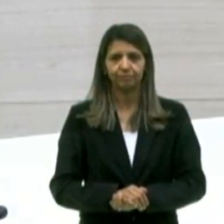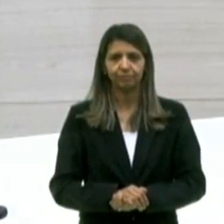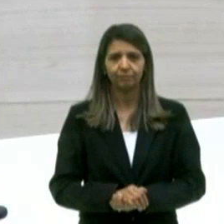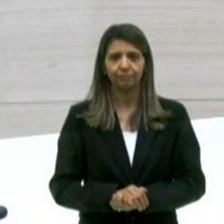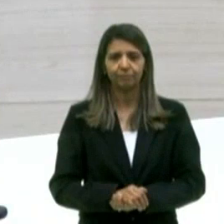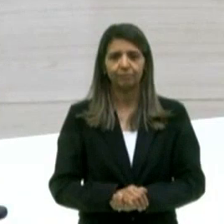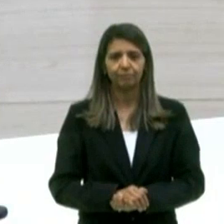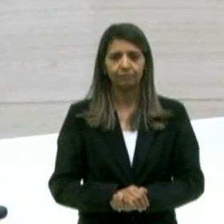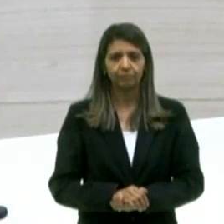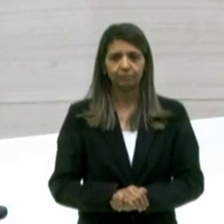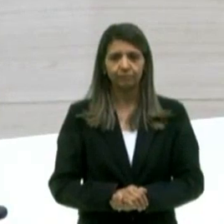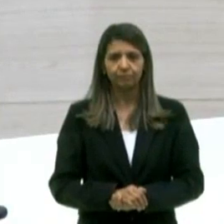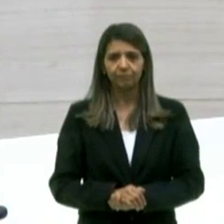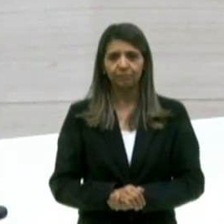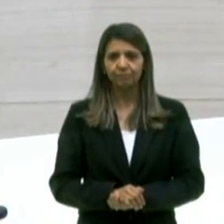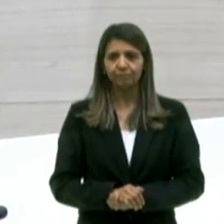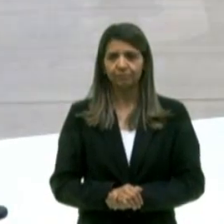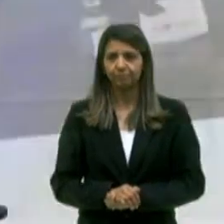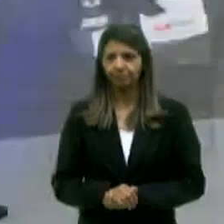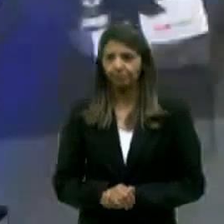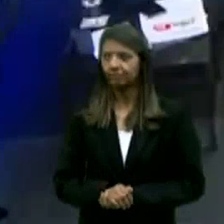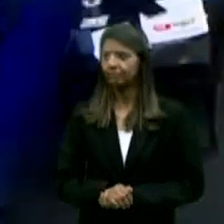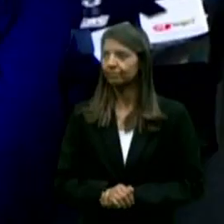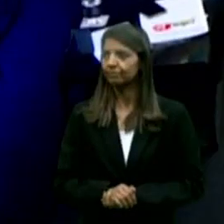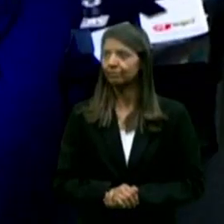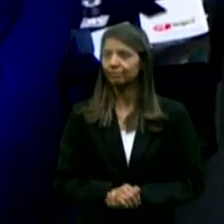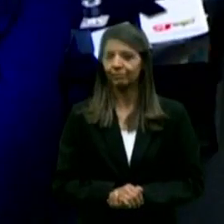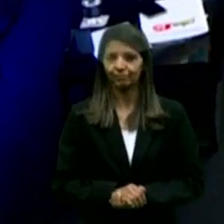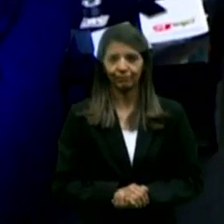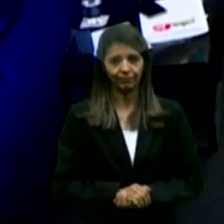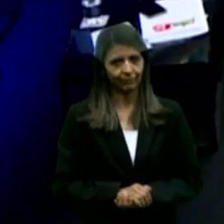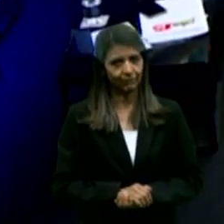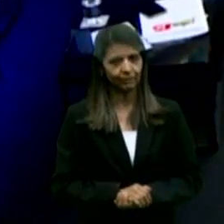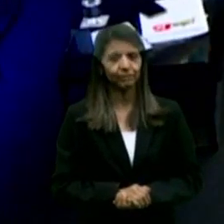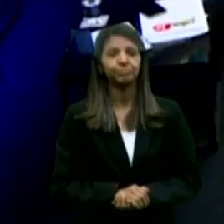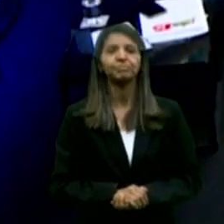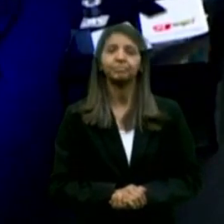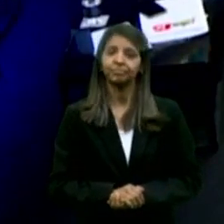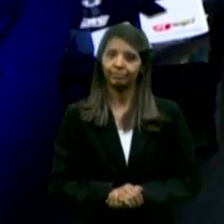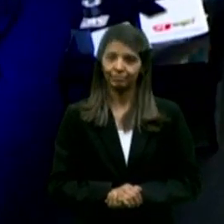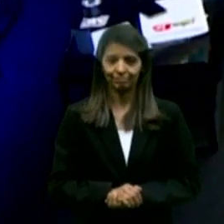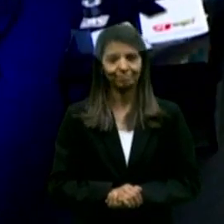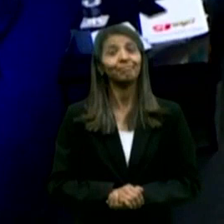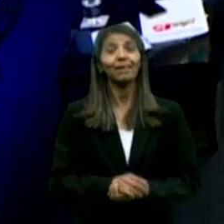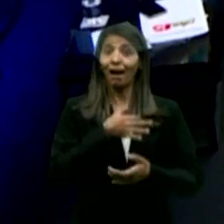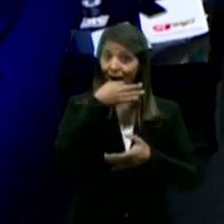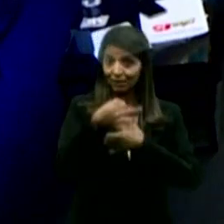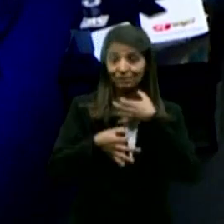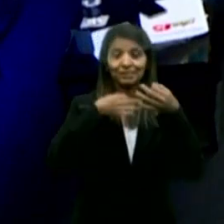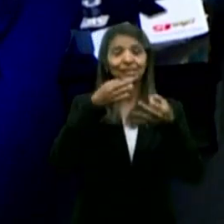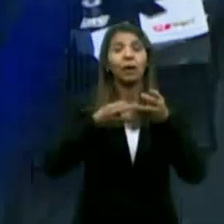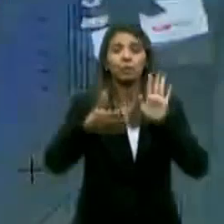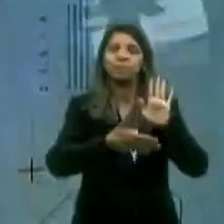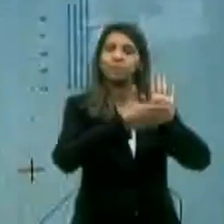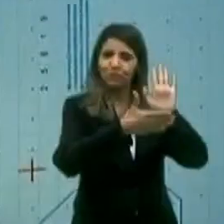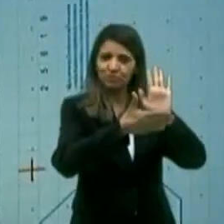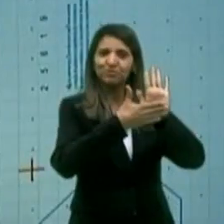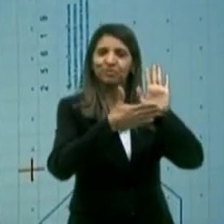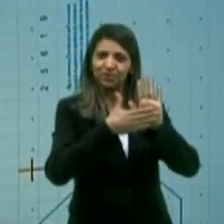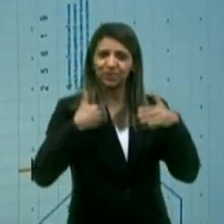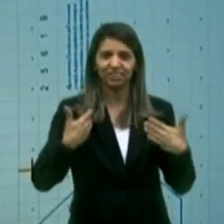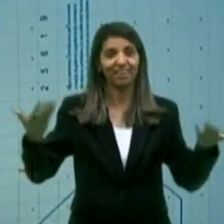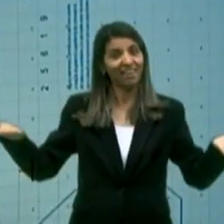nessas plataformas fazendo as análises sobre o comportamento e as propostas apresentadas aqui